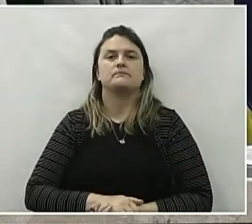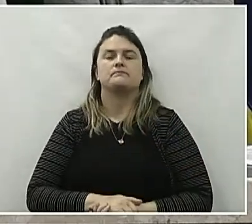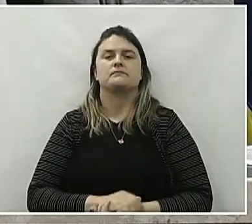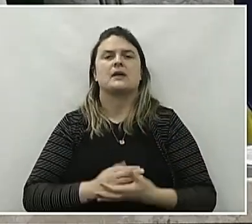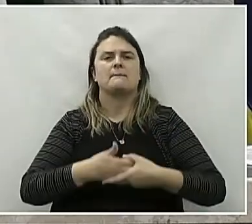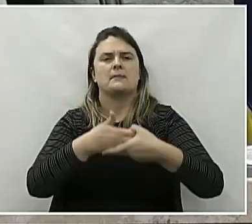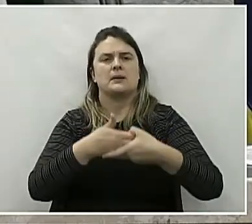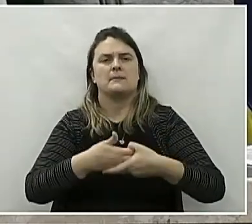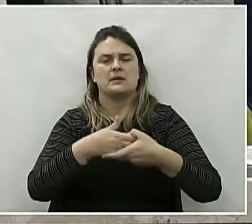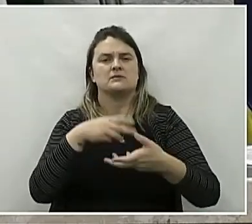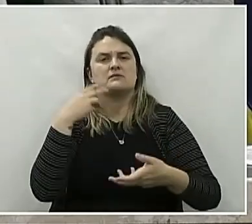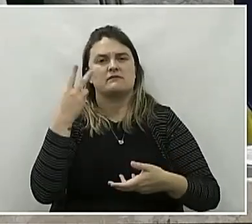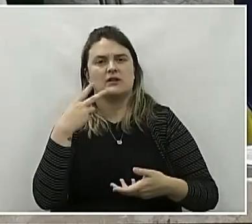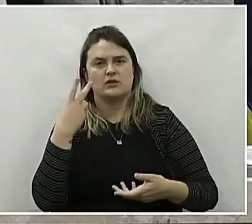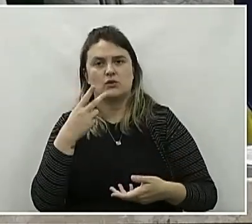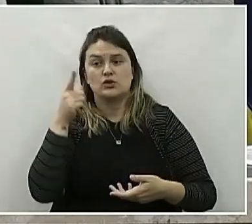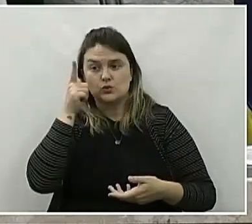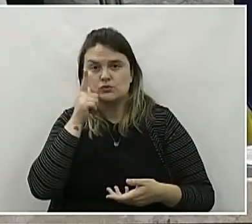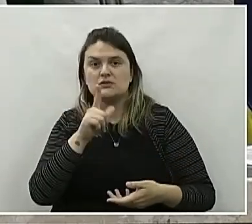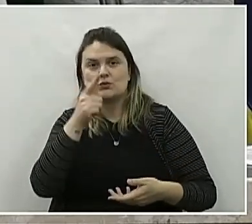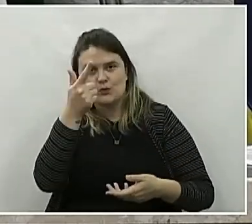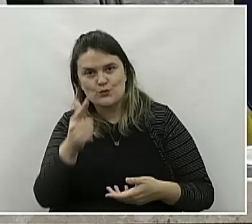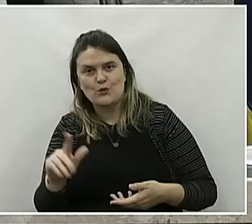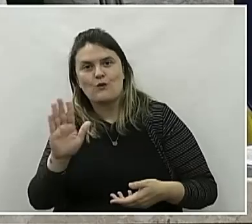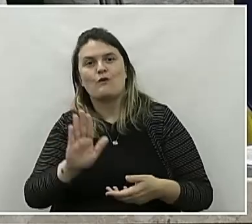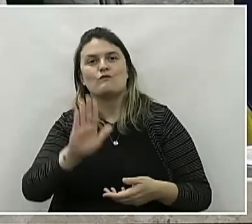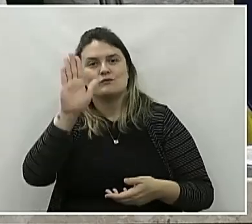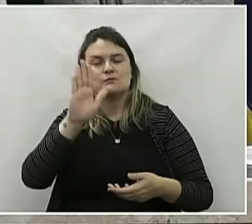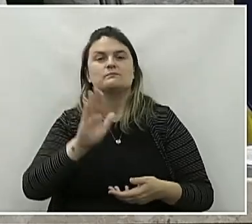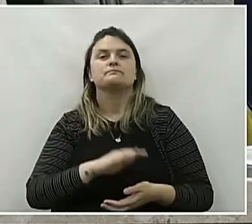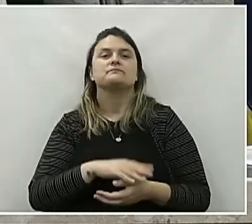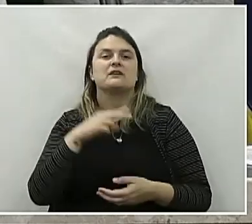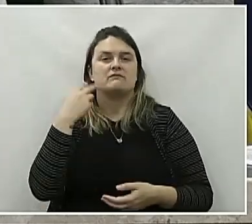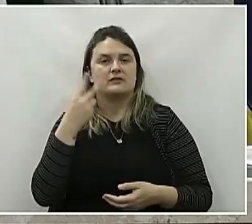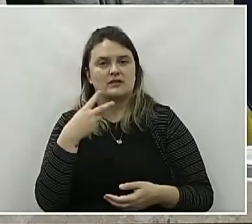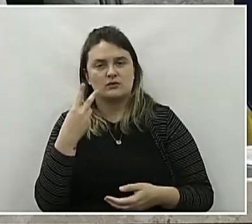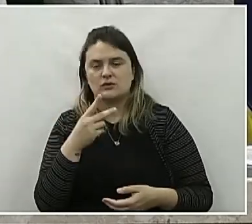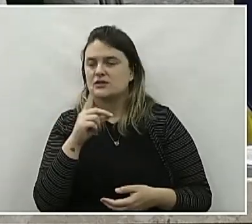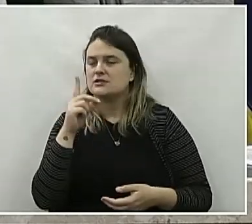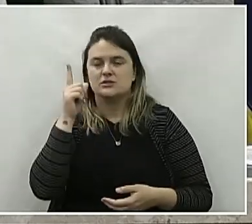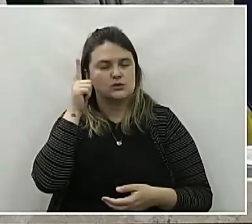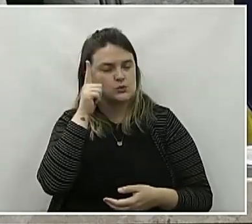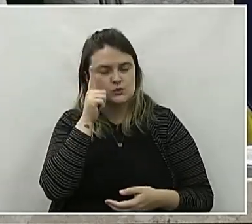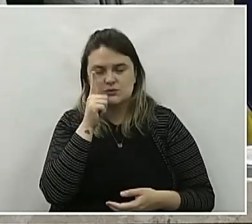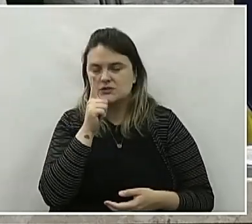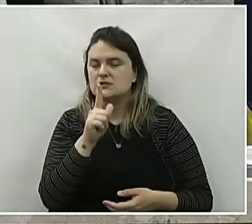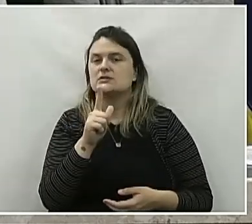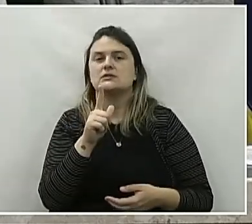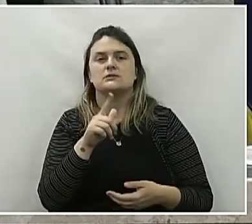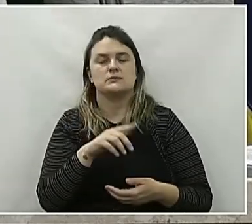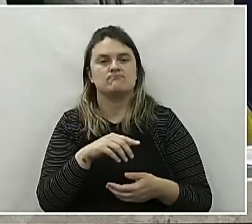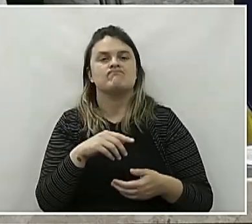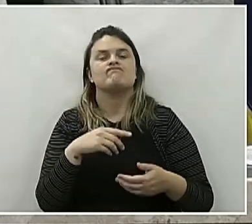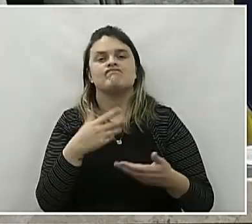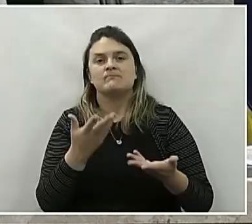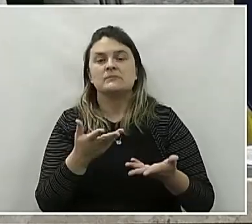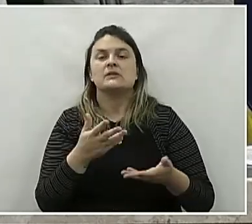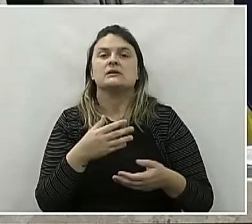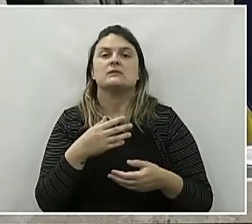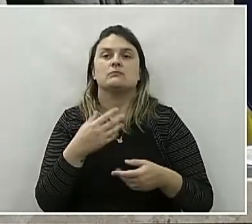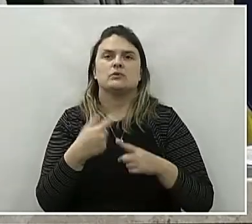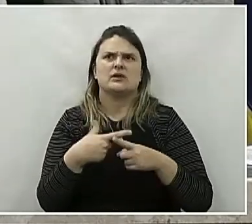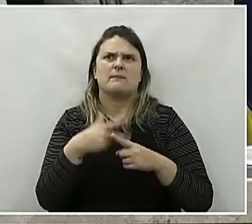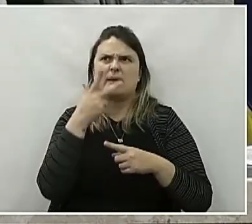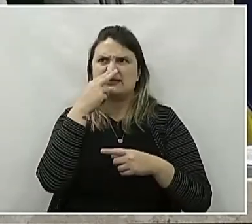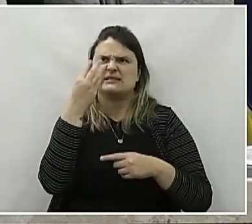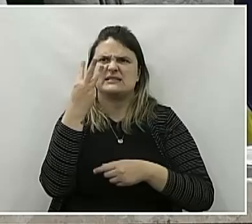Parabéns aos vereadores aqui que foram eleitos, aos vereadores que estiveram aqui comigo nesses quatro, três